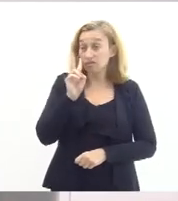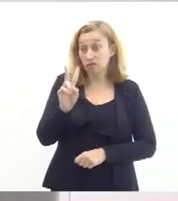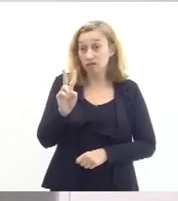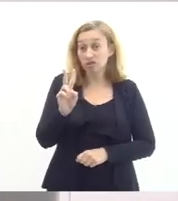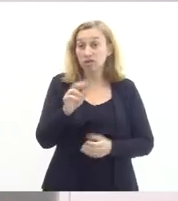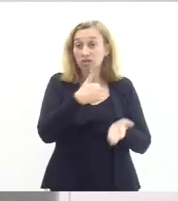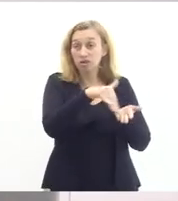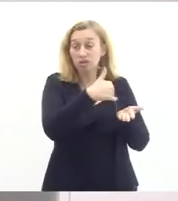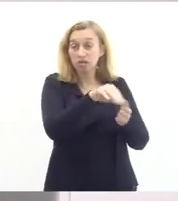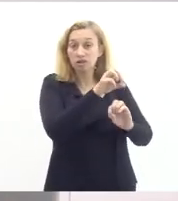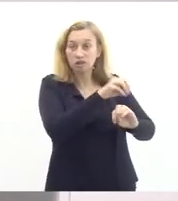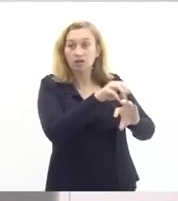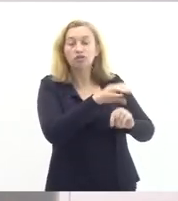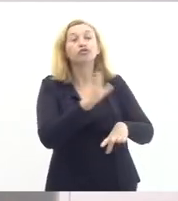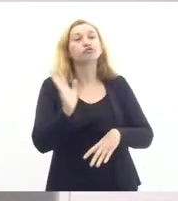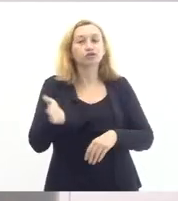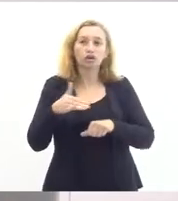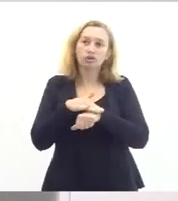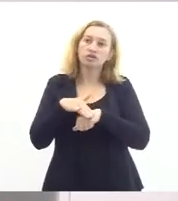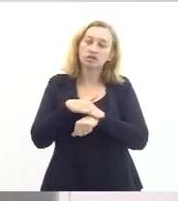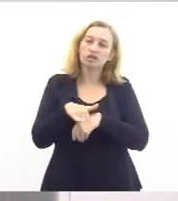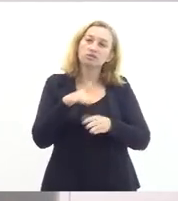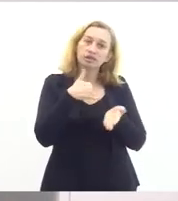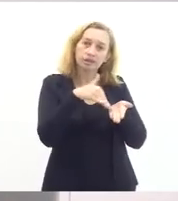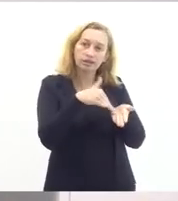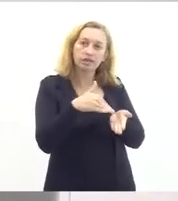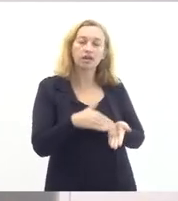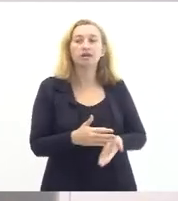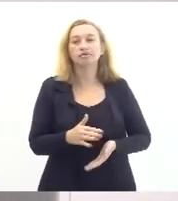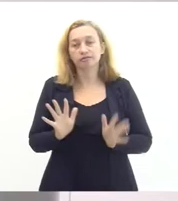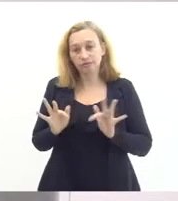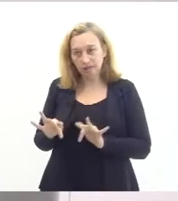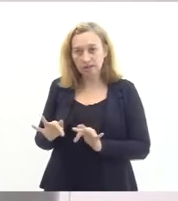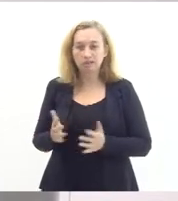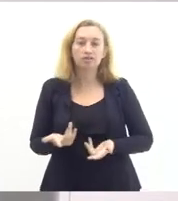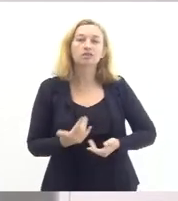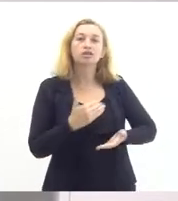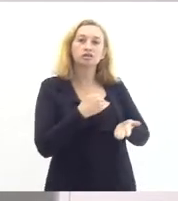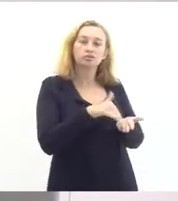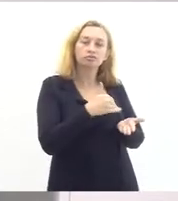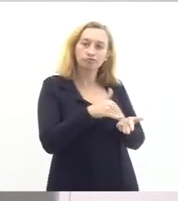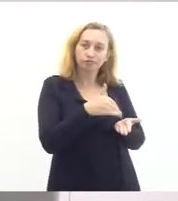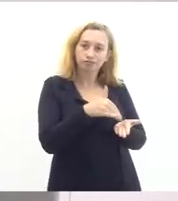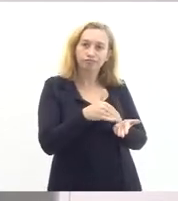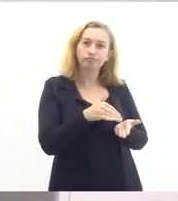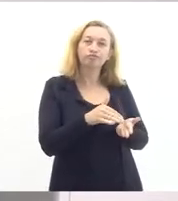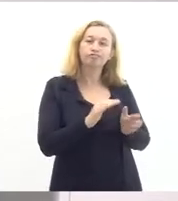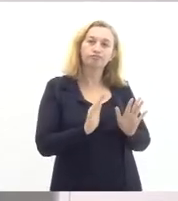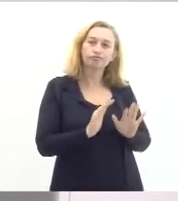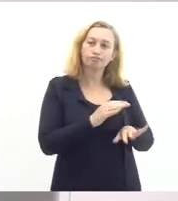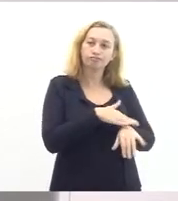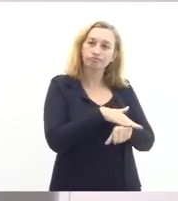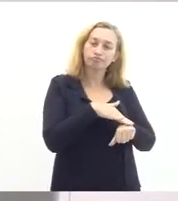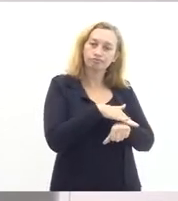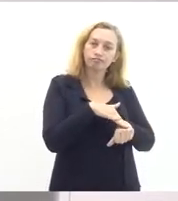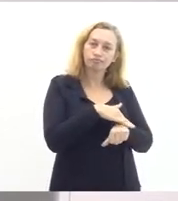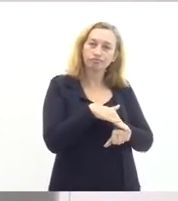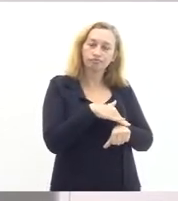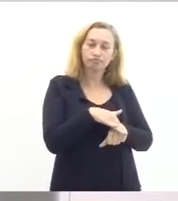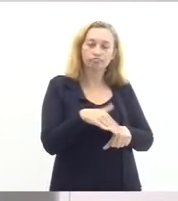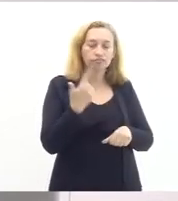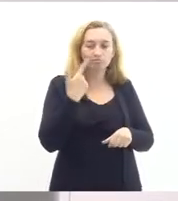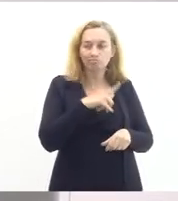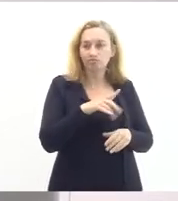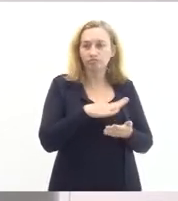a Seduc eu já conversei com o secretário concluindo por favor eu já conversei com o secretário e não conseguiu um entendimento com ele então o que a gente